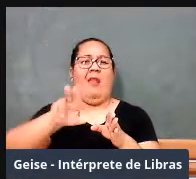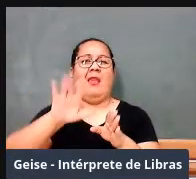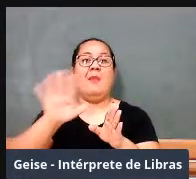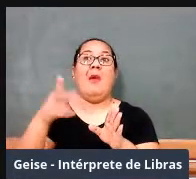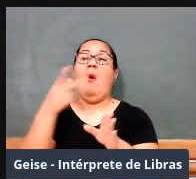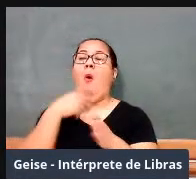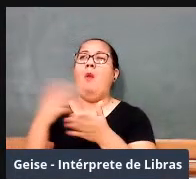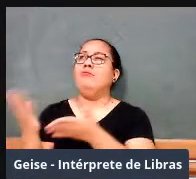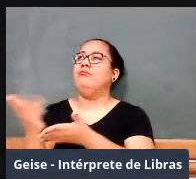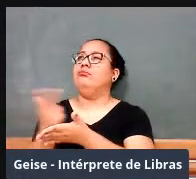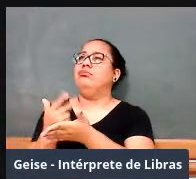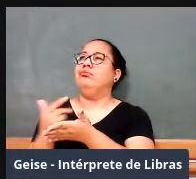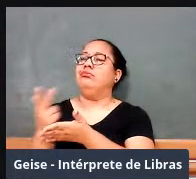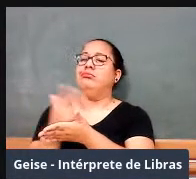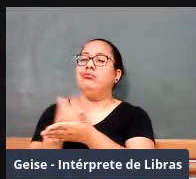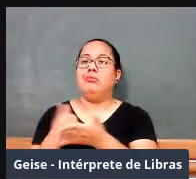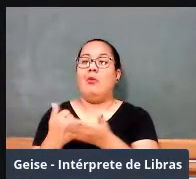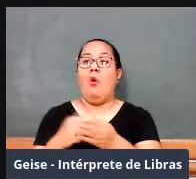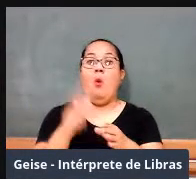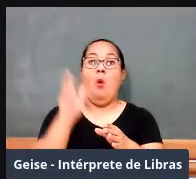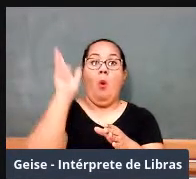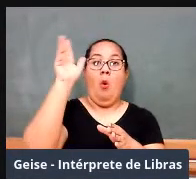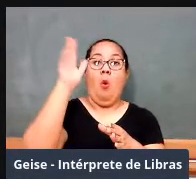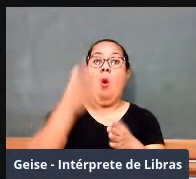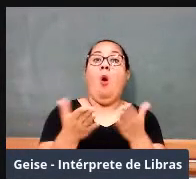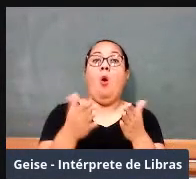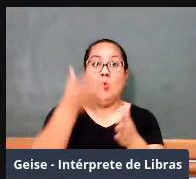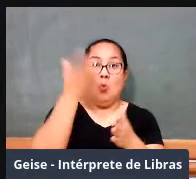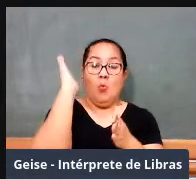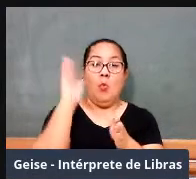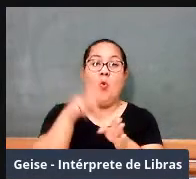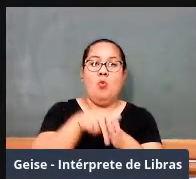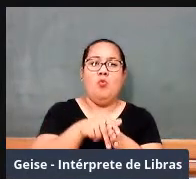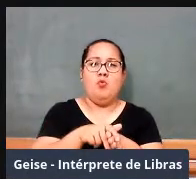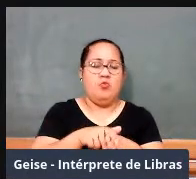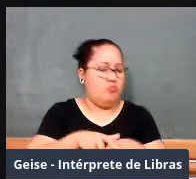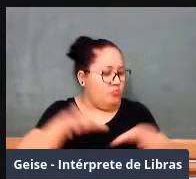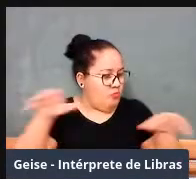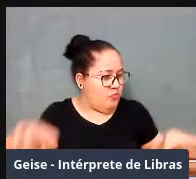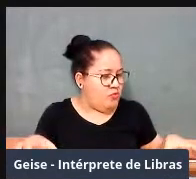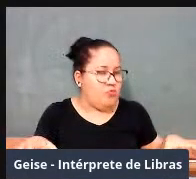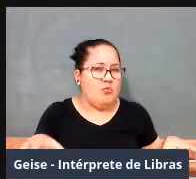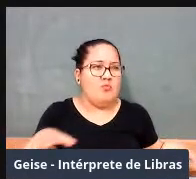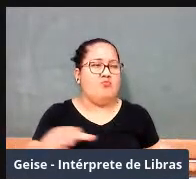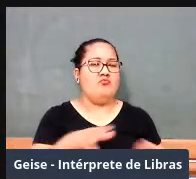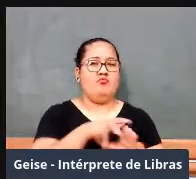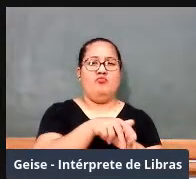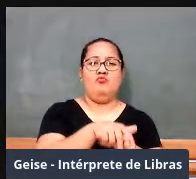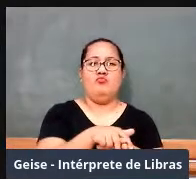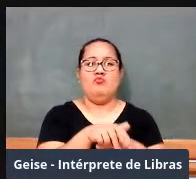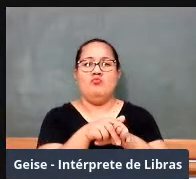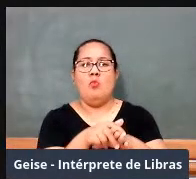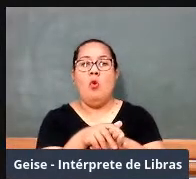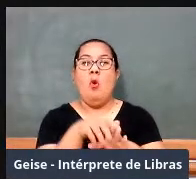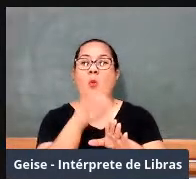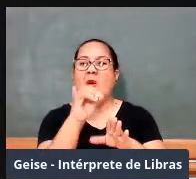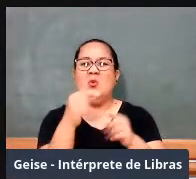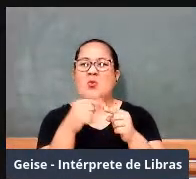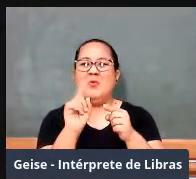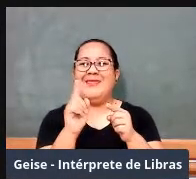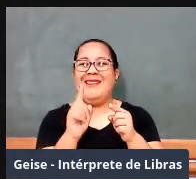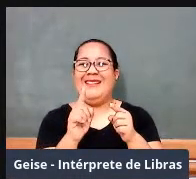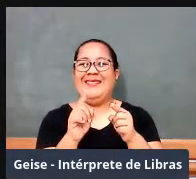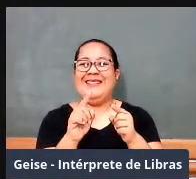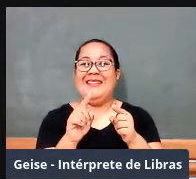que a carga era levada, etc., etc., mas acho que não ficaria bem no espírito romântico de